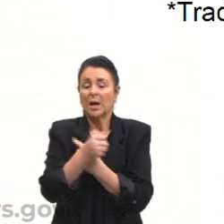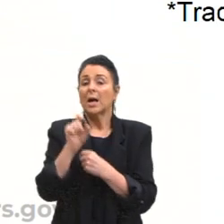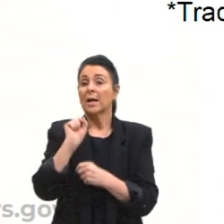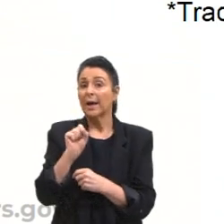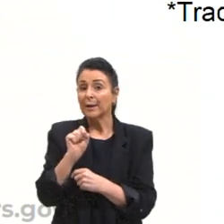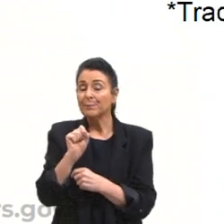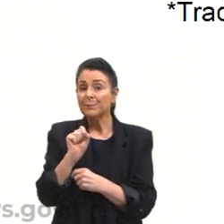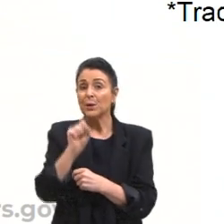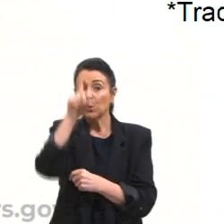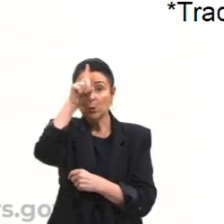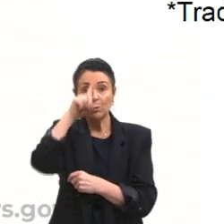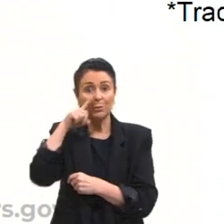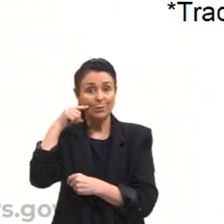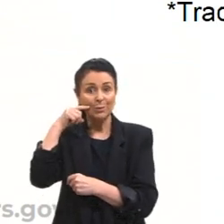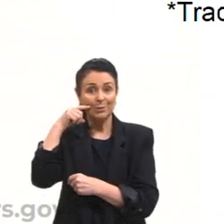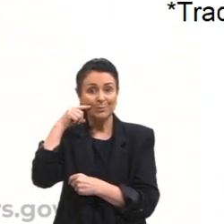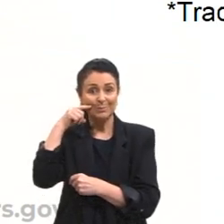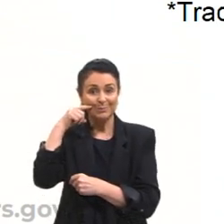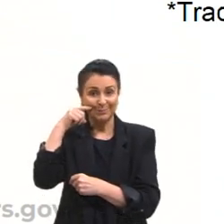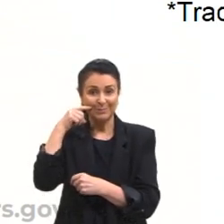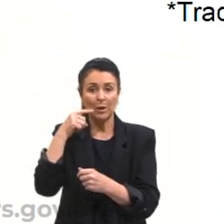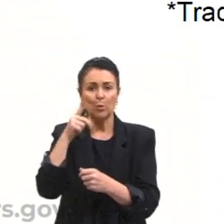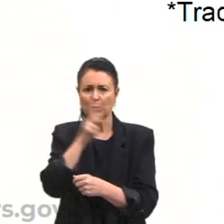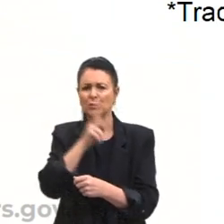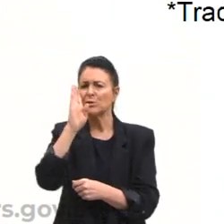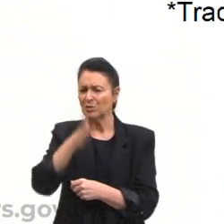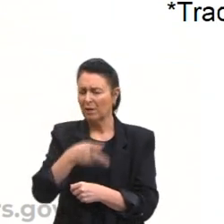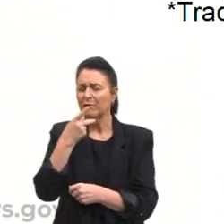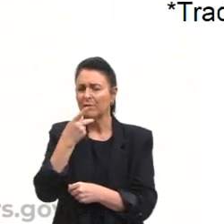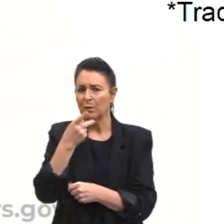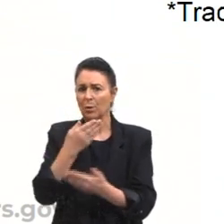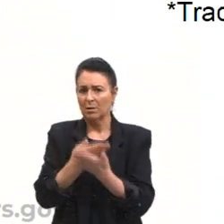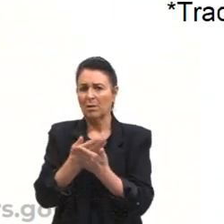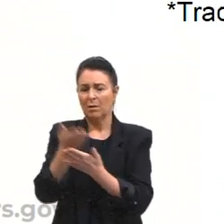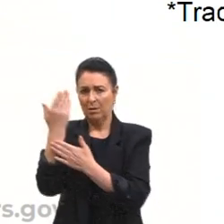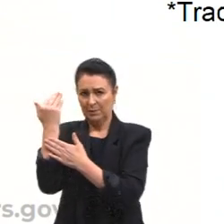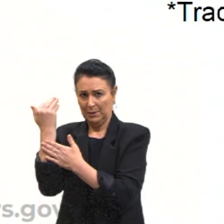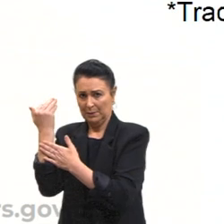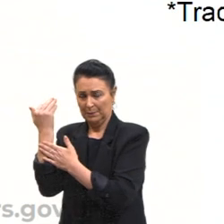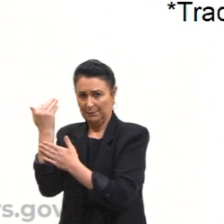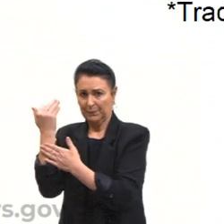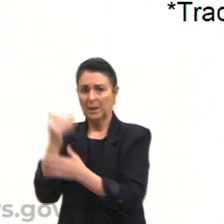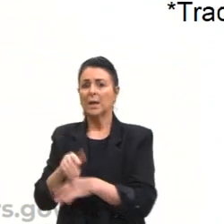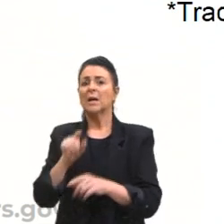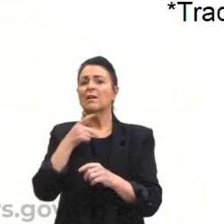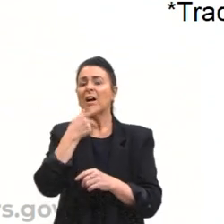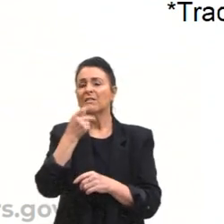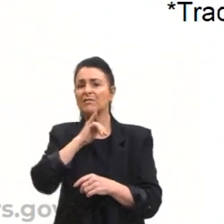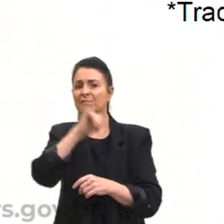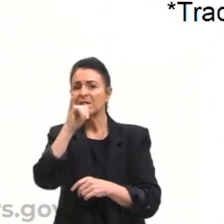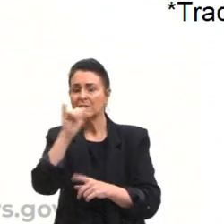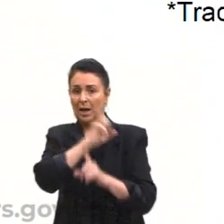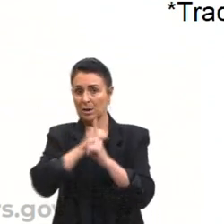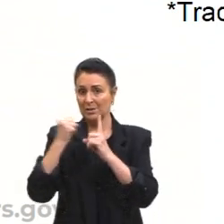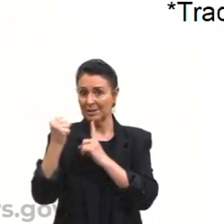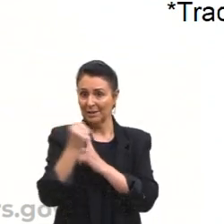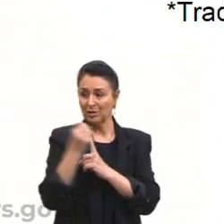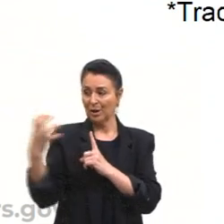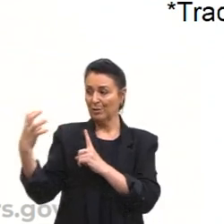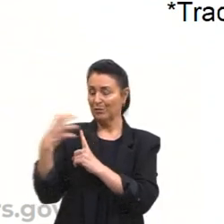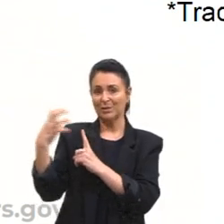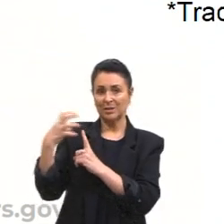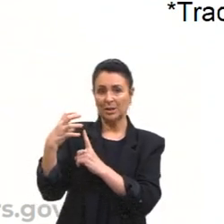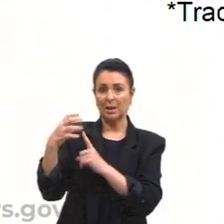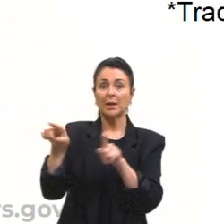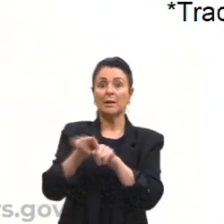que, nós já vimos na aula passada, lembro, que é a sociedade que influencia sobre os indivíduos. E aí, o nosso amigo aqui, o Max Weber